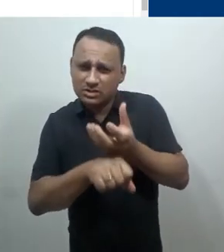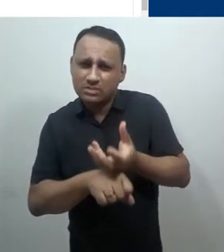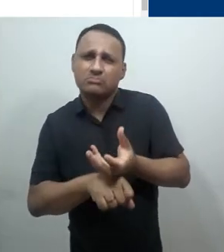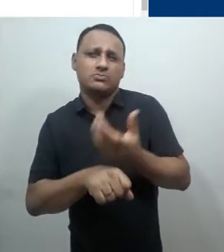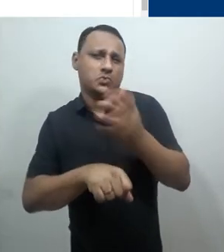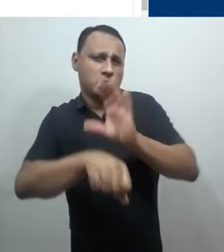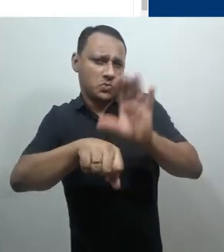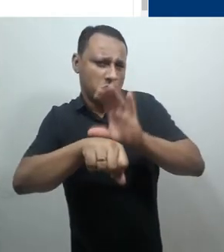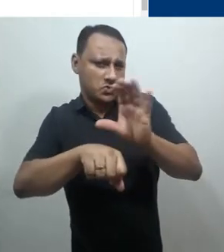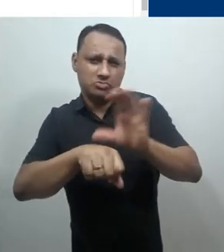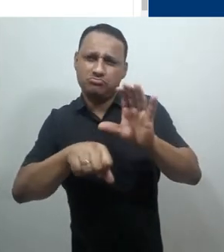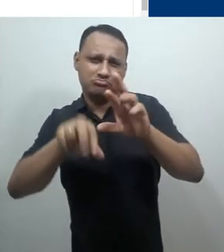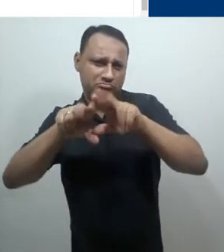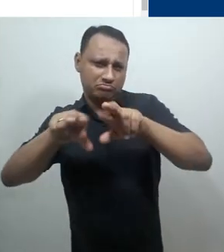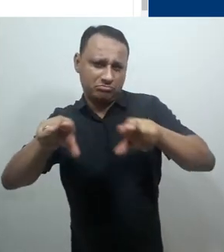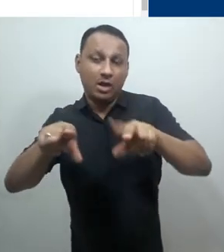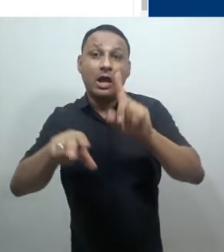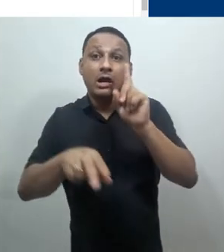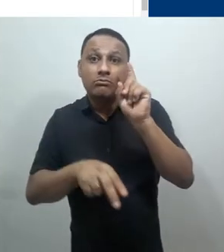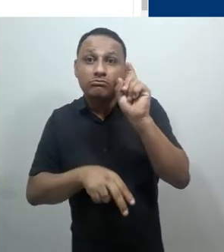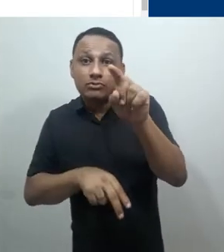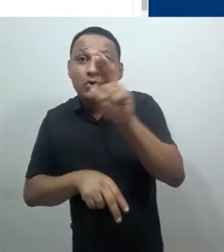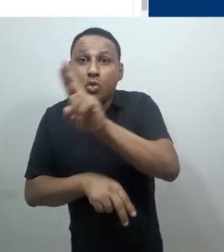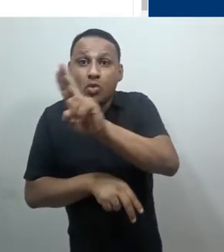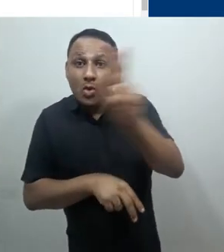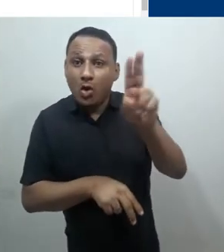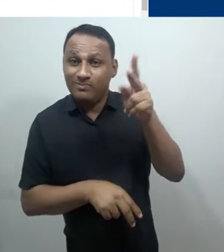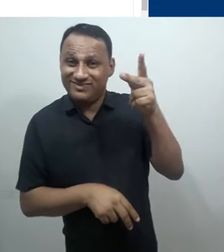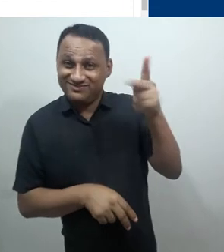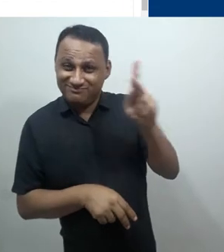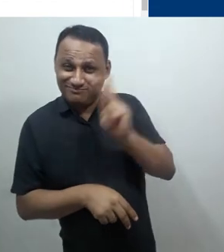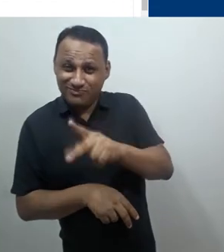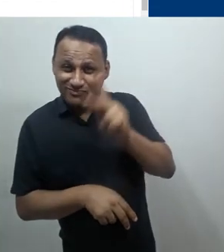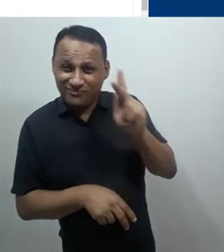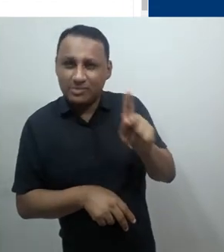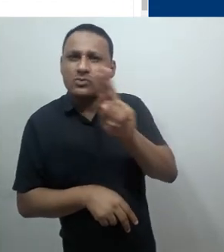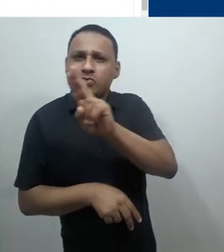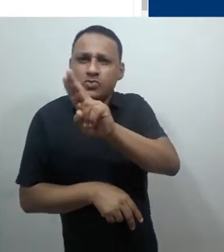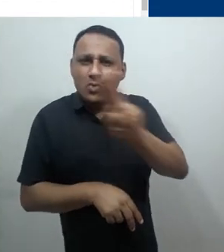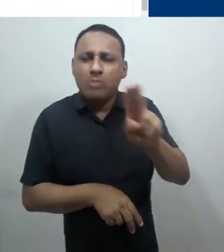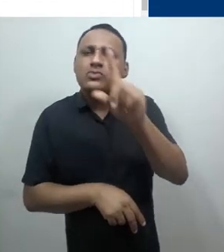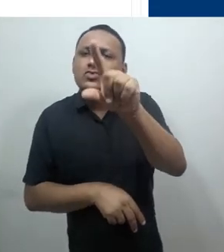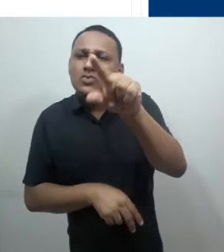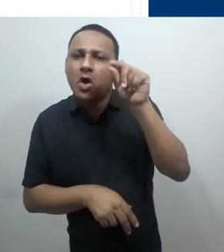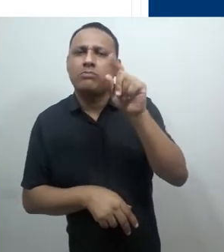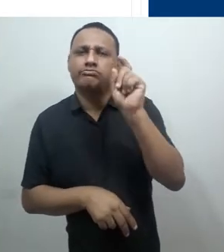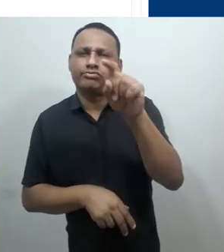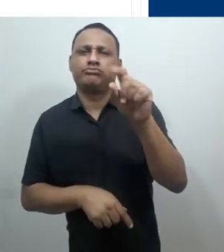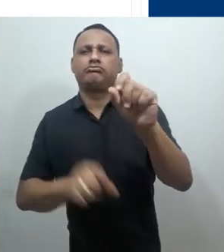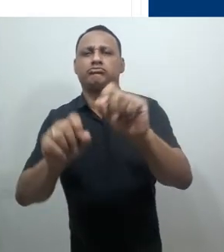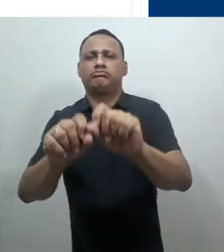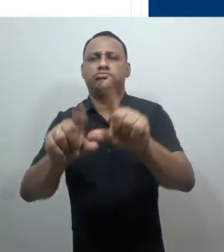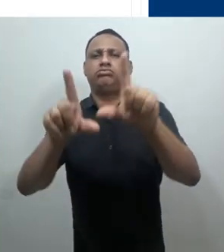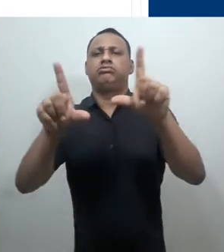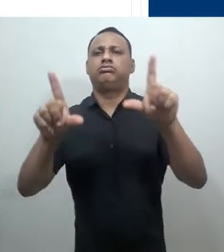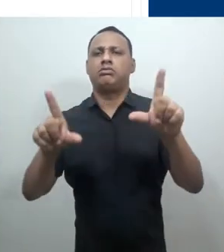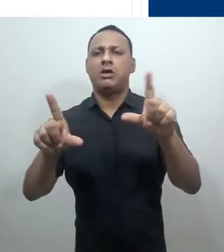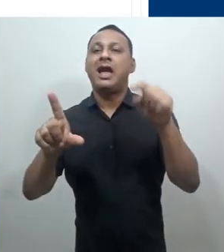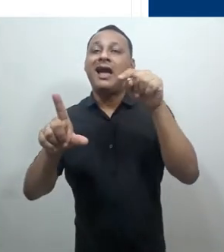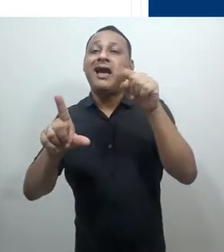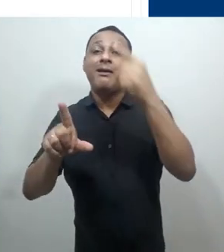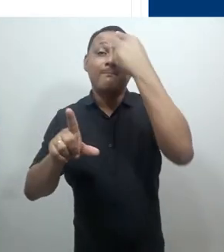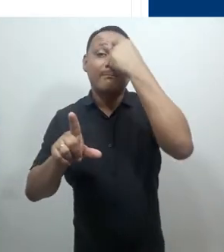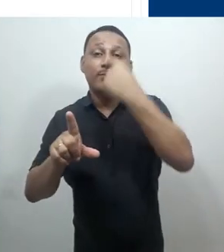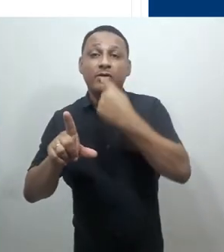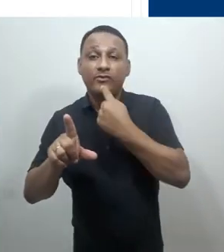curso ou disciplina. Se clicarmos sobre o nome do professor, no caso professor Moodle, teremos acesso à